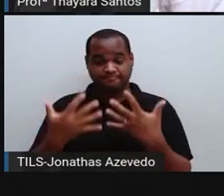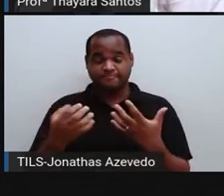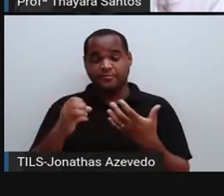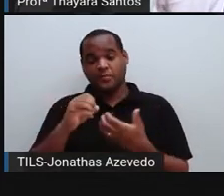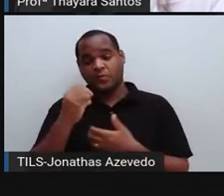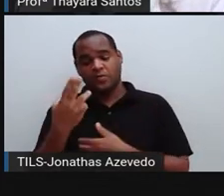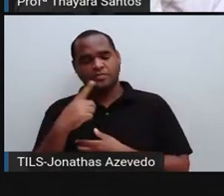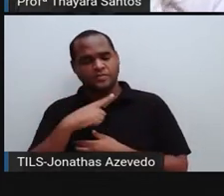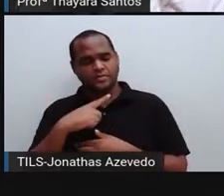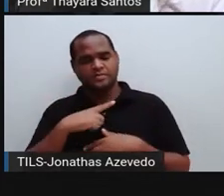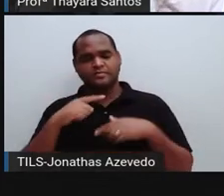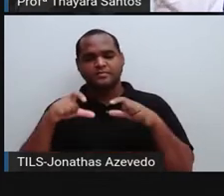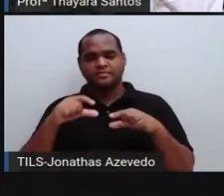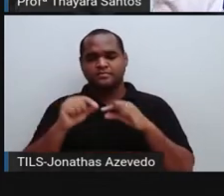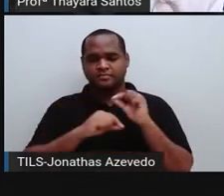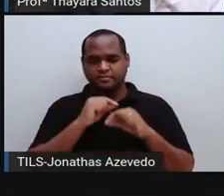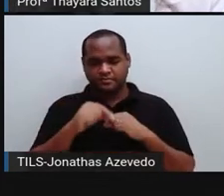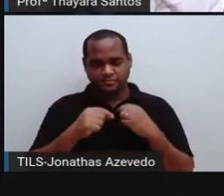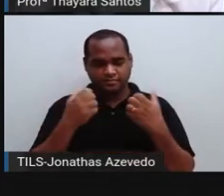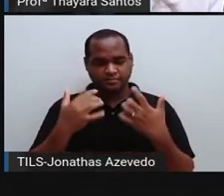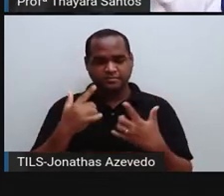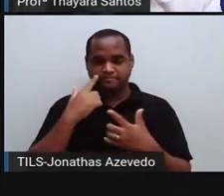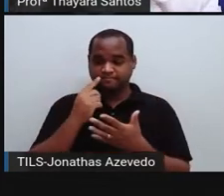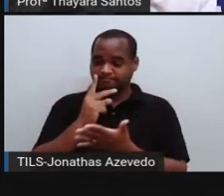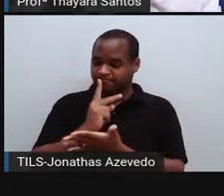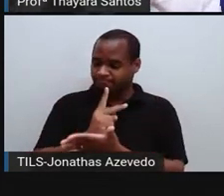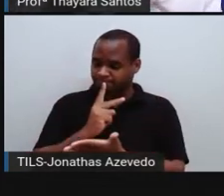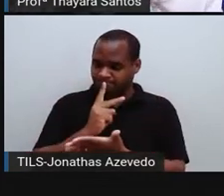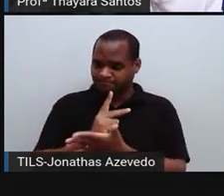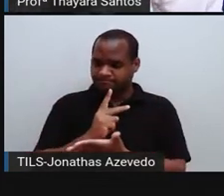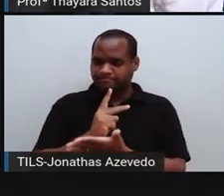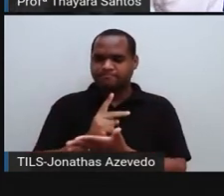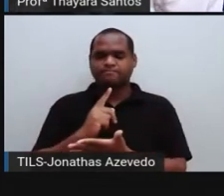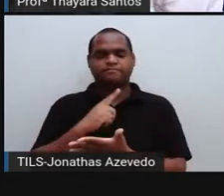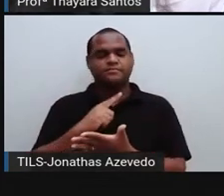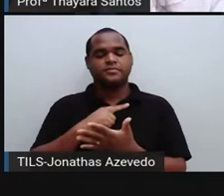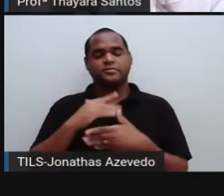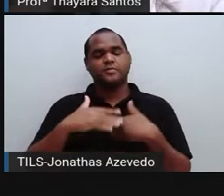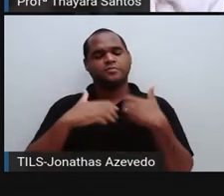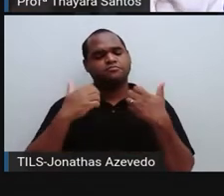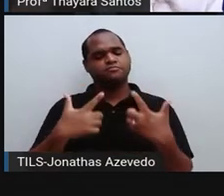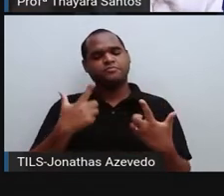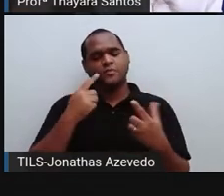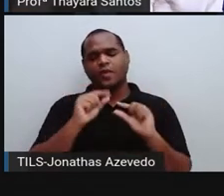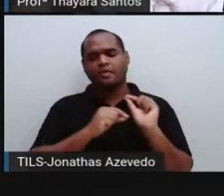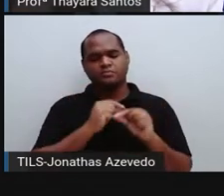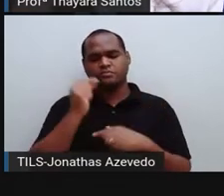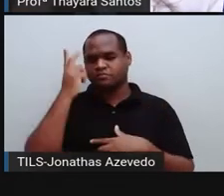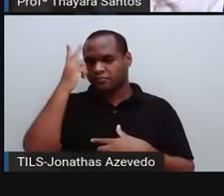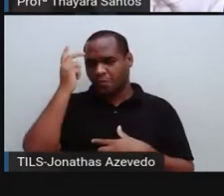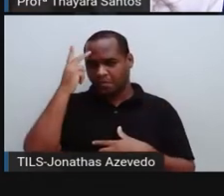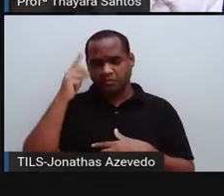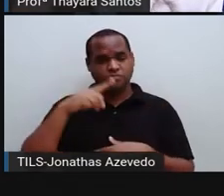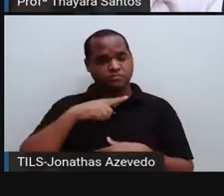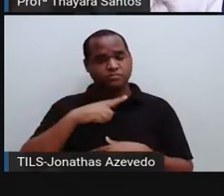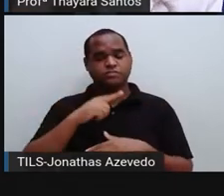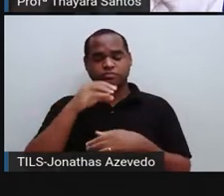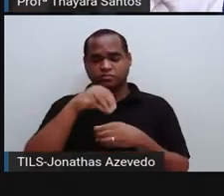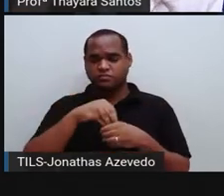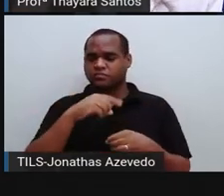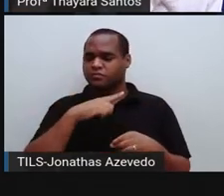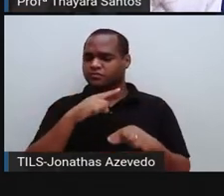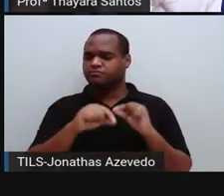espécie, ela vai acabar permanecendo ali e vai chegar um ponto que ela vai ser muito comum dentro daquela espécie.